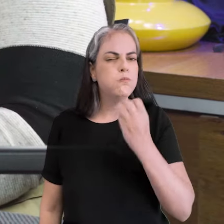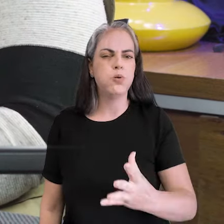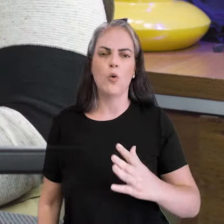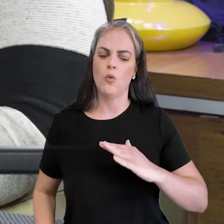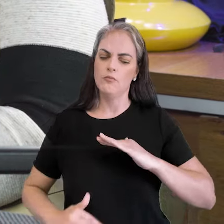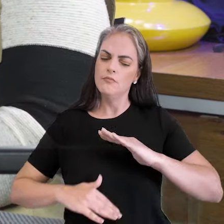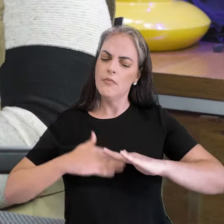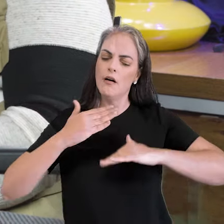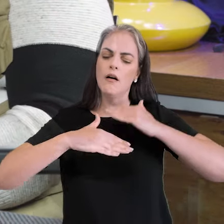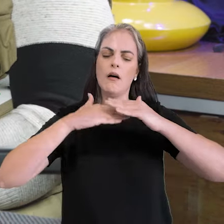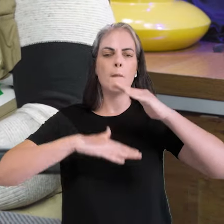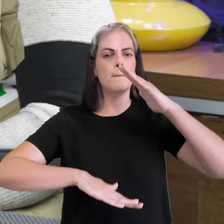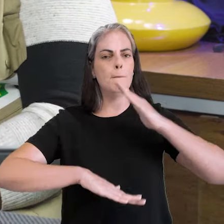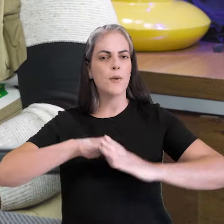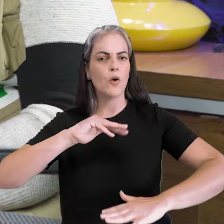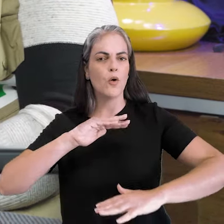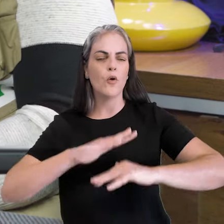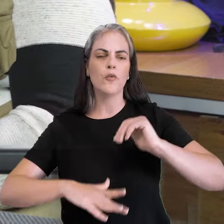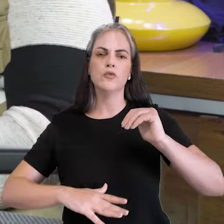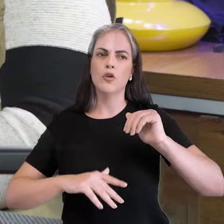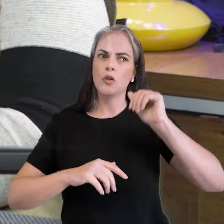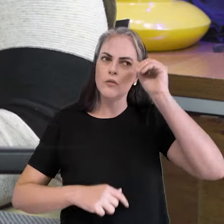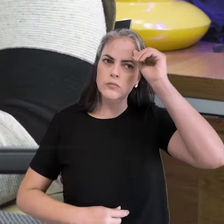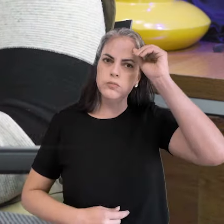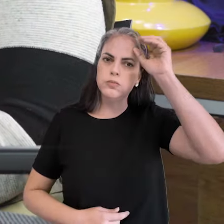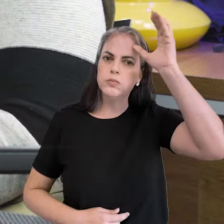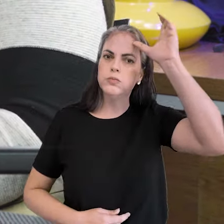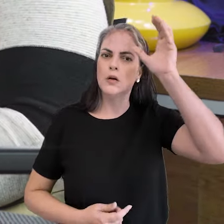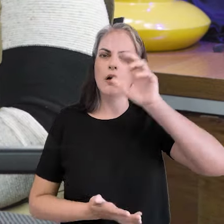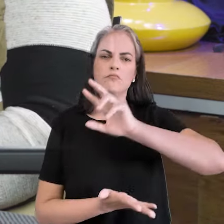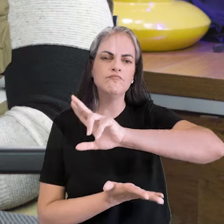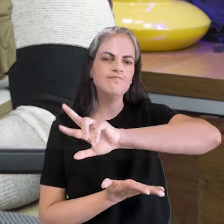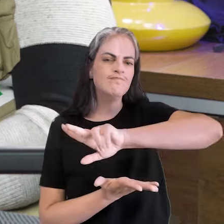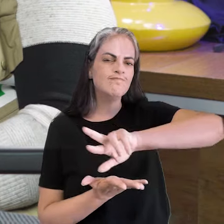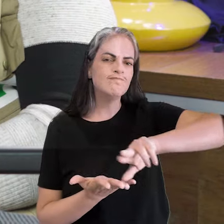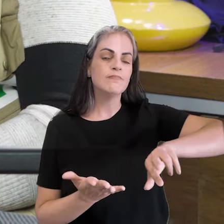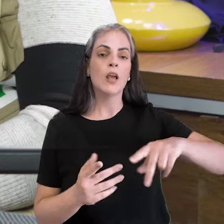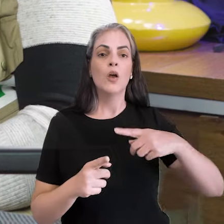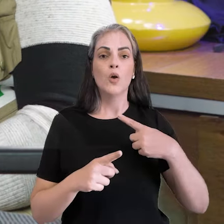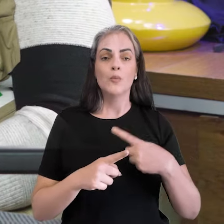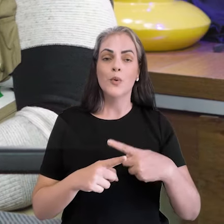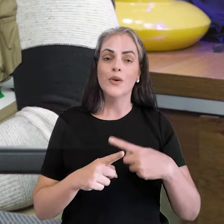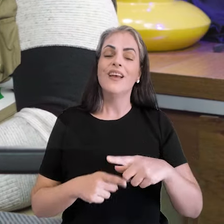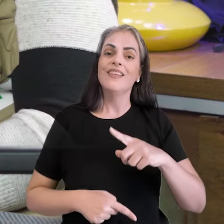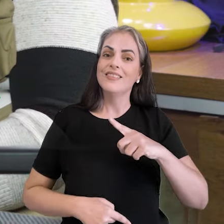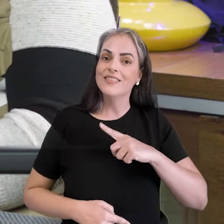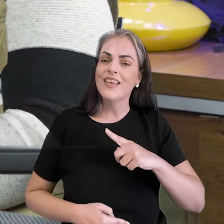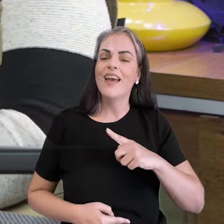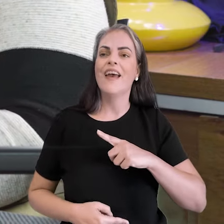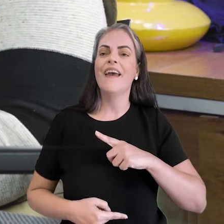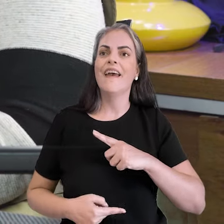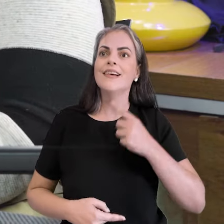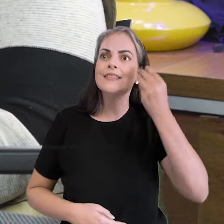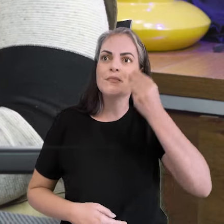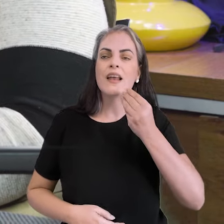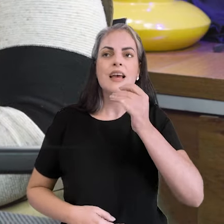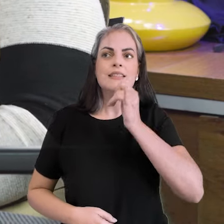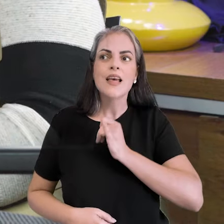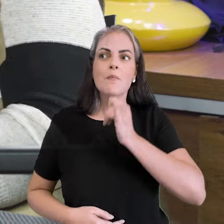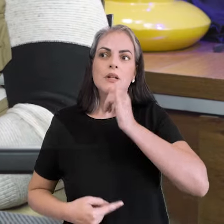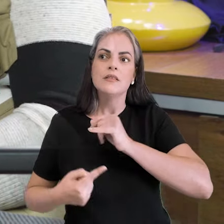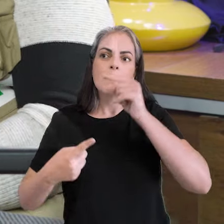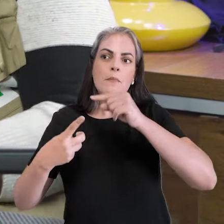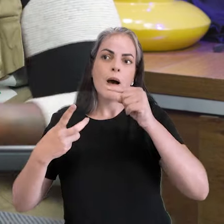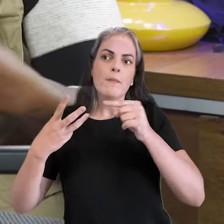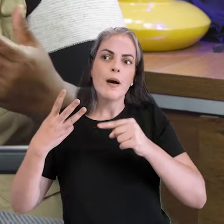crescimento profissional para a gente bem amplo, porque lá trata várias situações, né? A gente passa